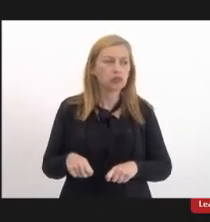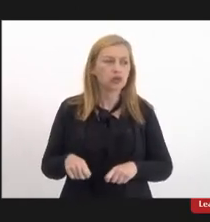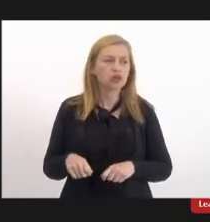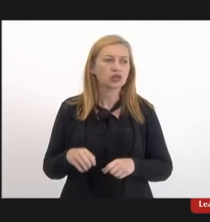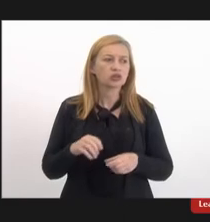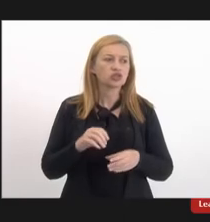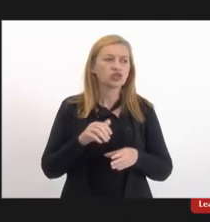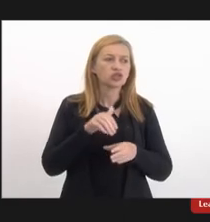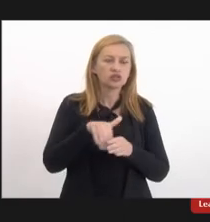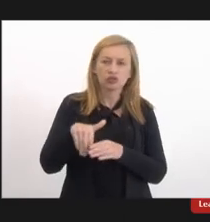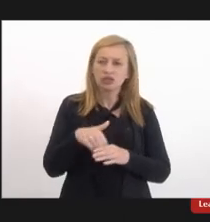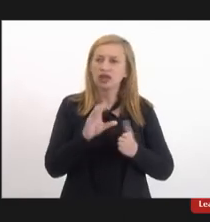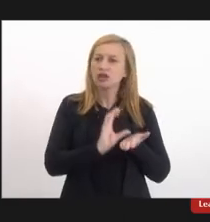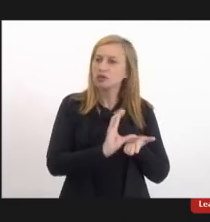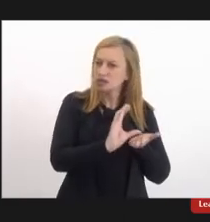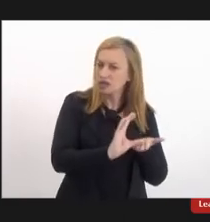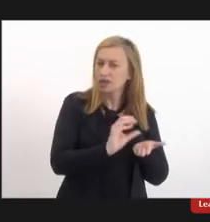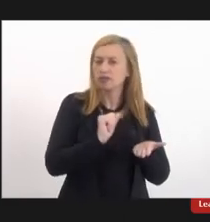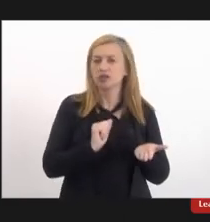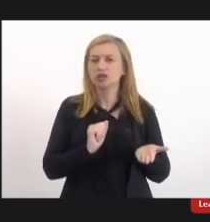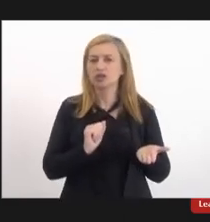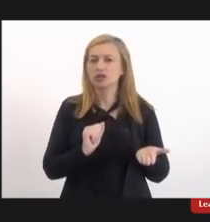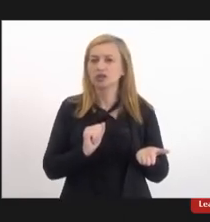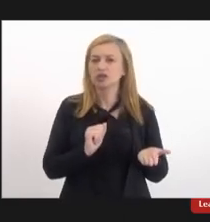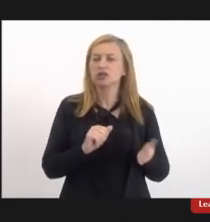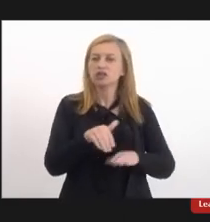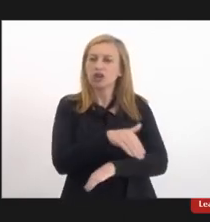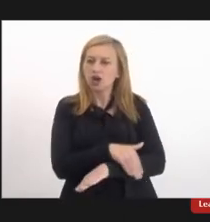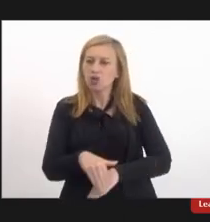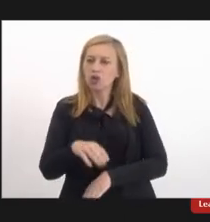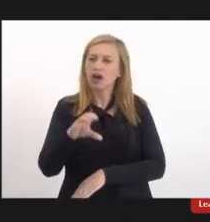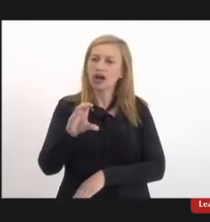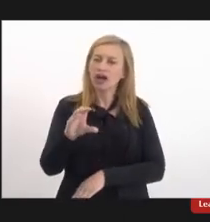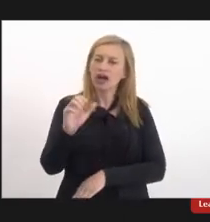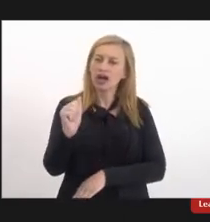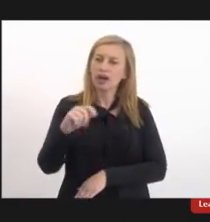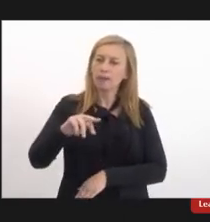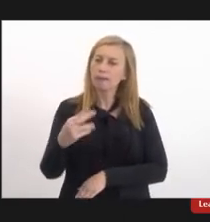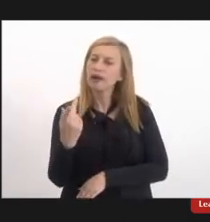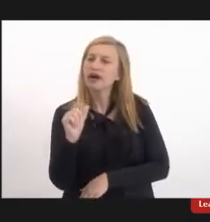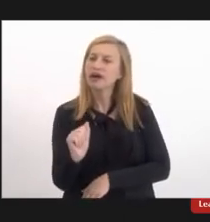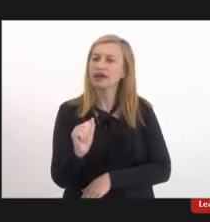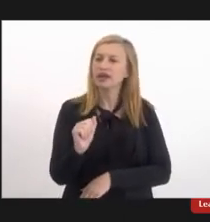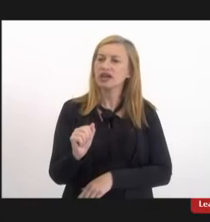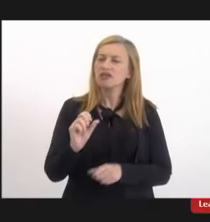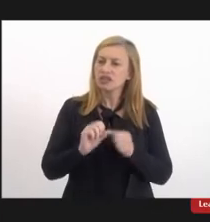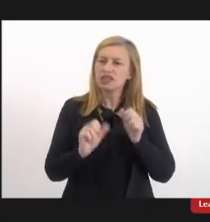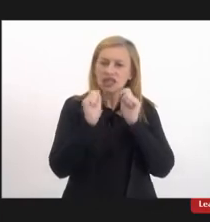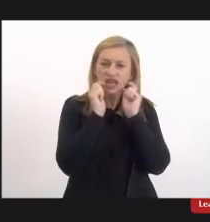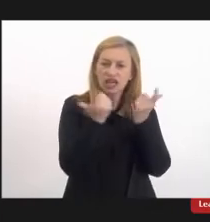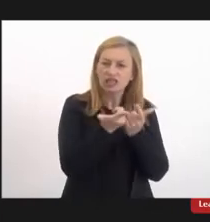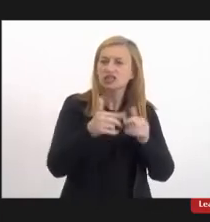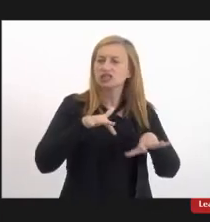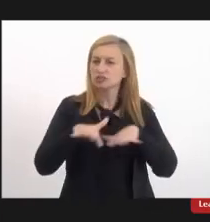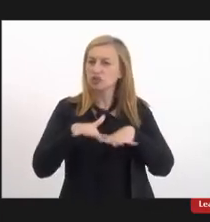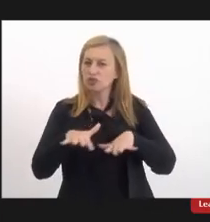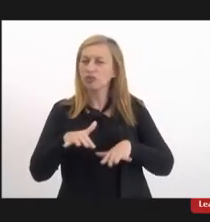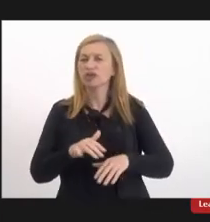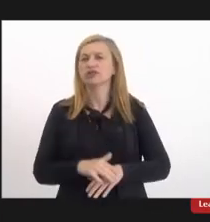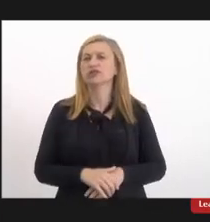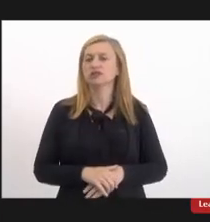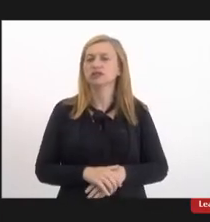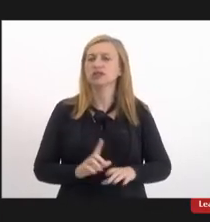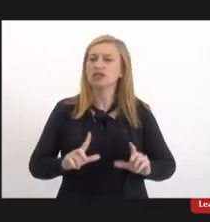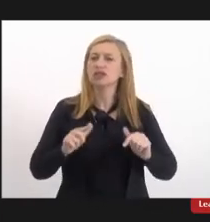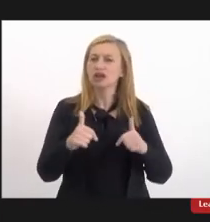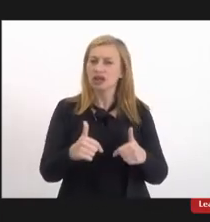orçamento, né, de botar na rua campanha, de fazer com que a LERJ se movimente em